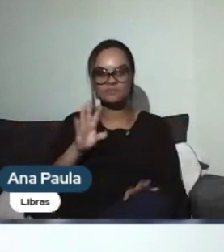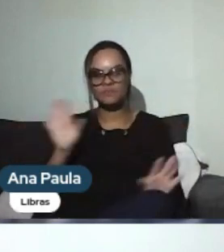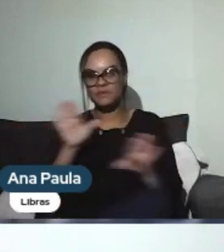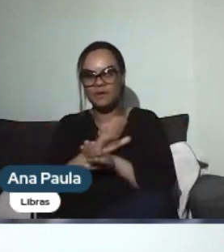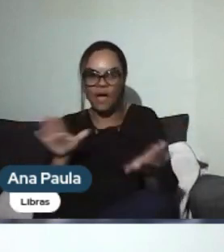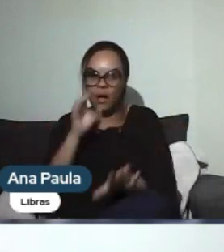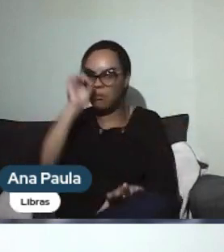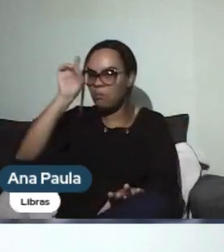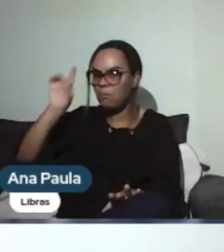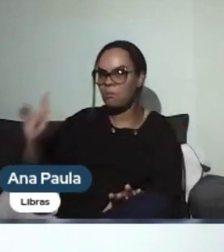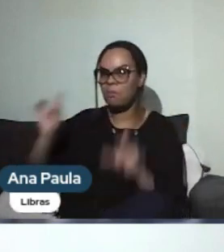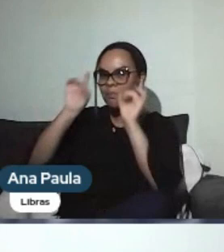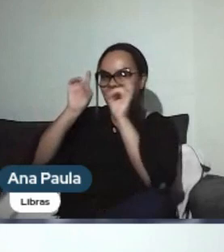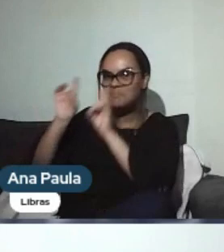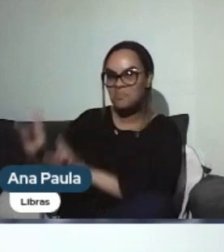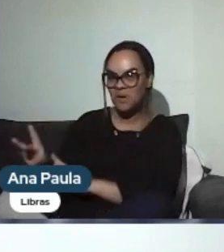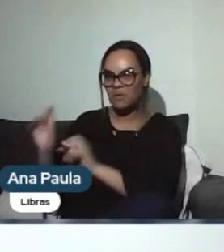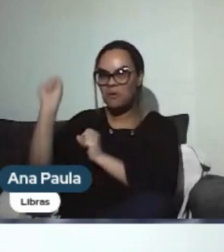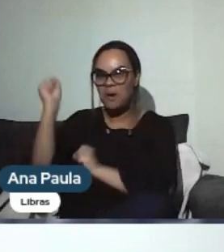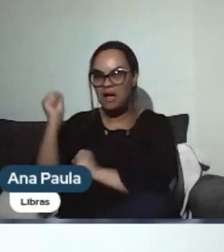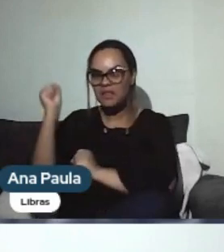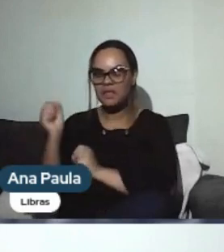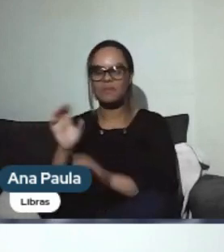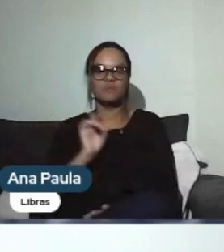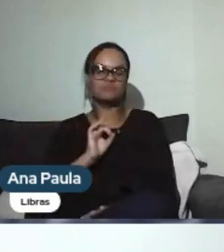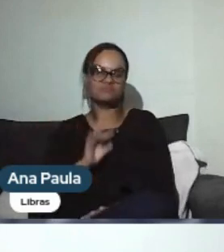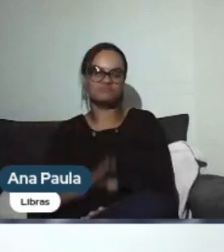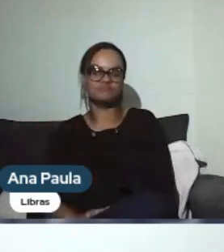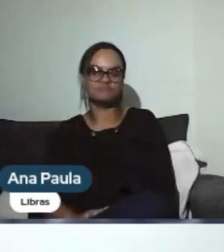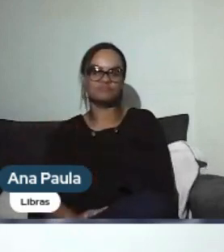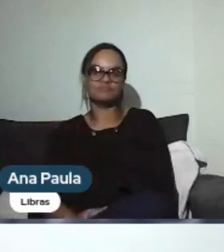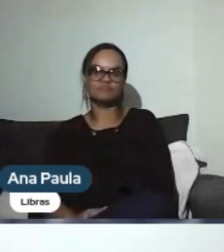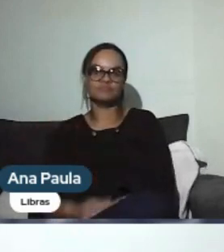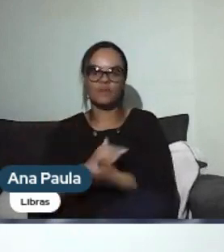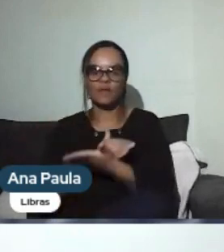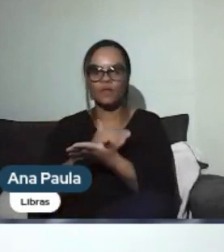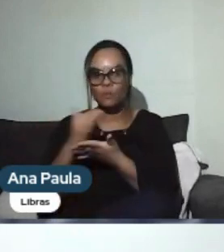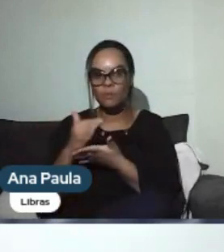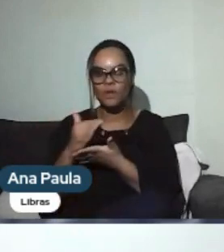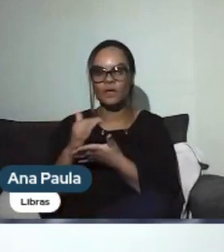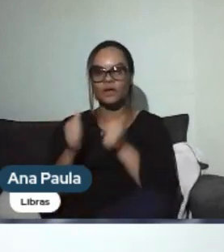desistia. E eu só iniciei atividade constante mesmo